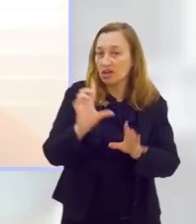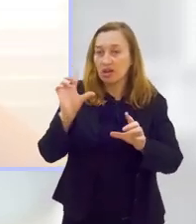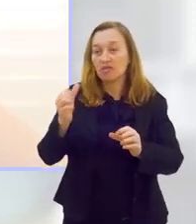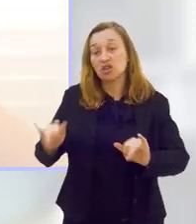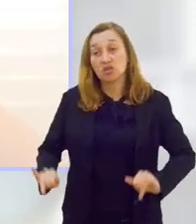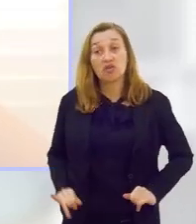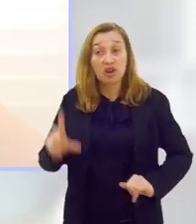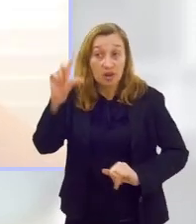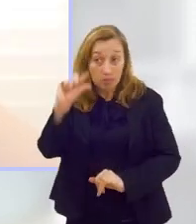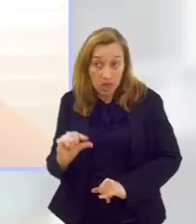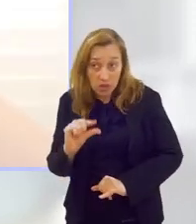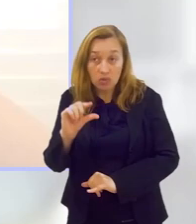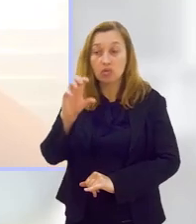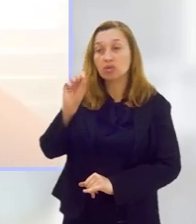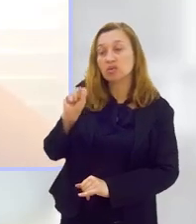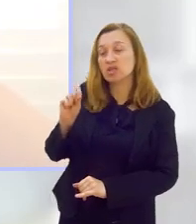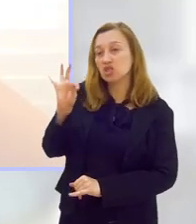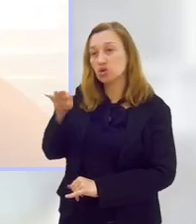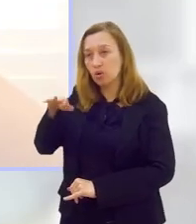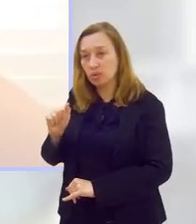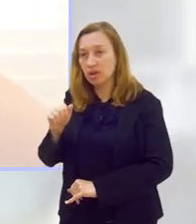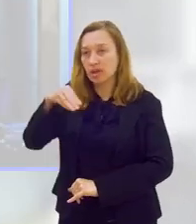Então, isso já está provado.